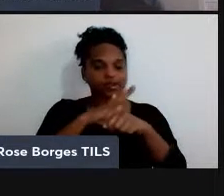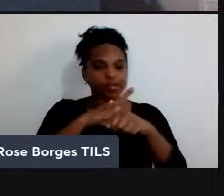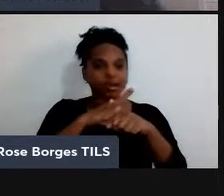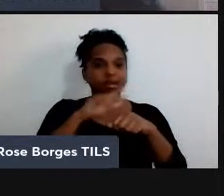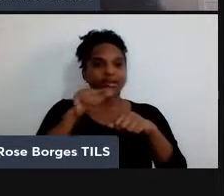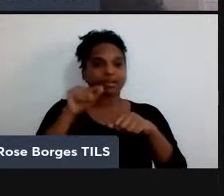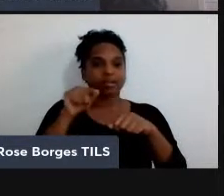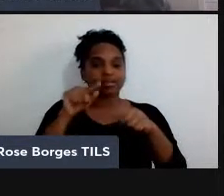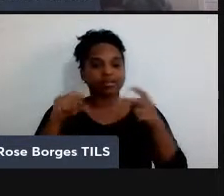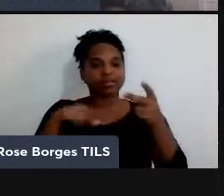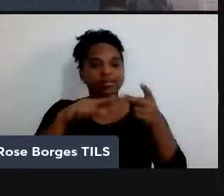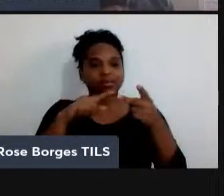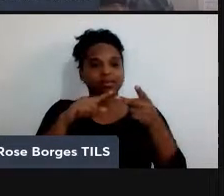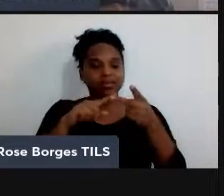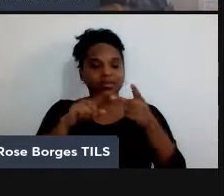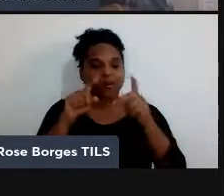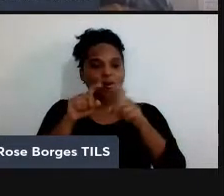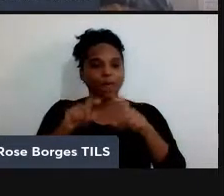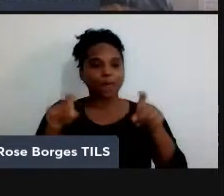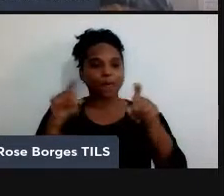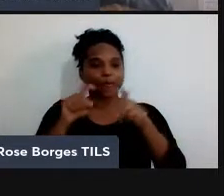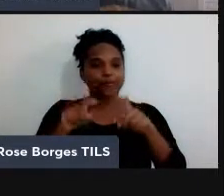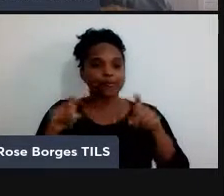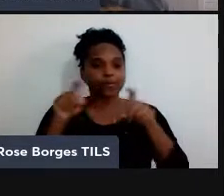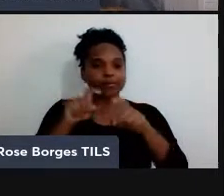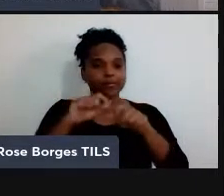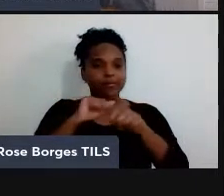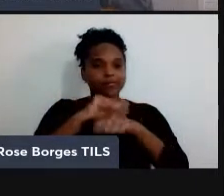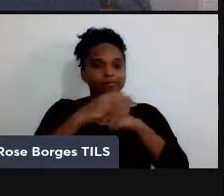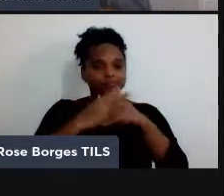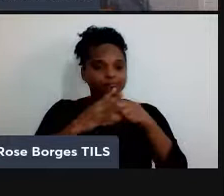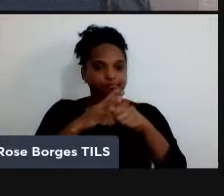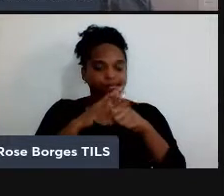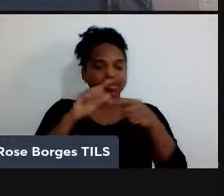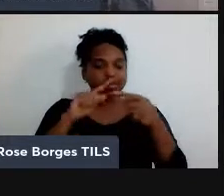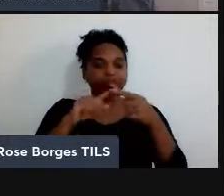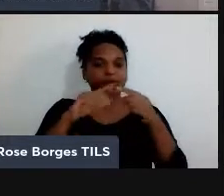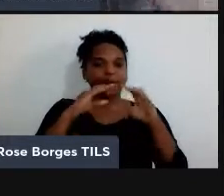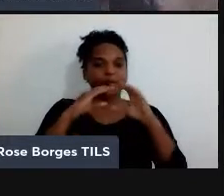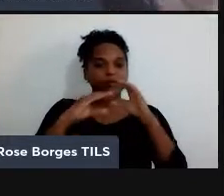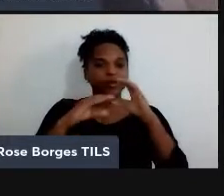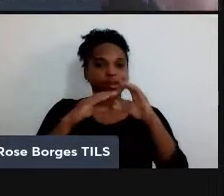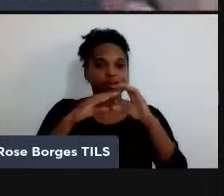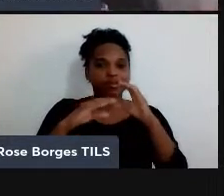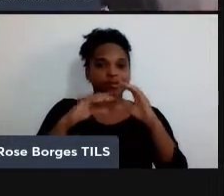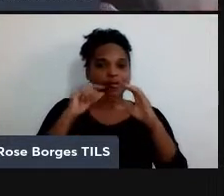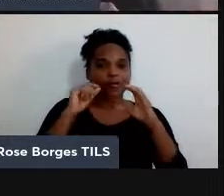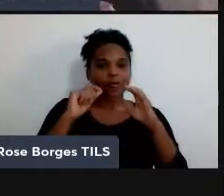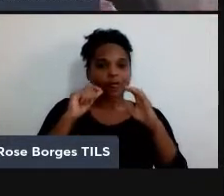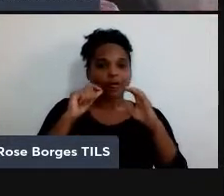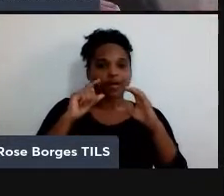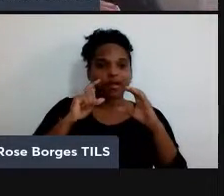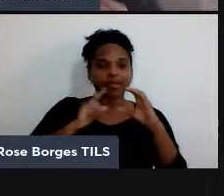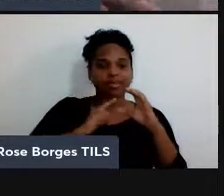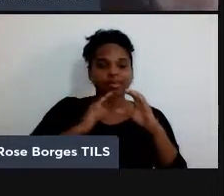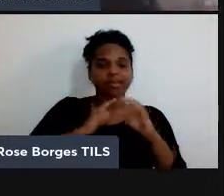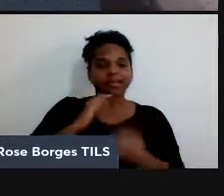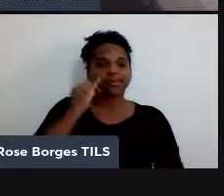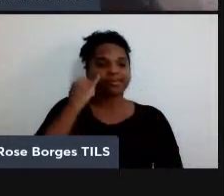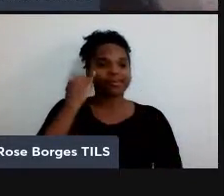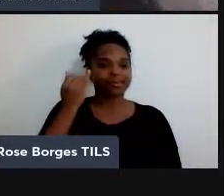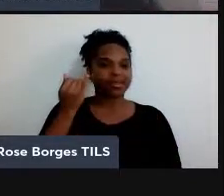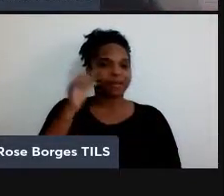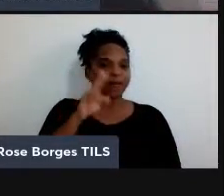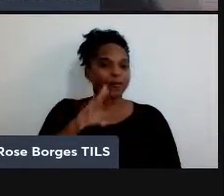gente vai falar da computação quântica. Então, a comunicação quântica, ela consiste na ideia de usar sistemas